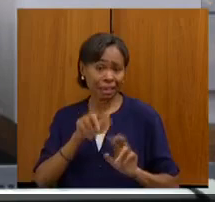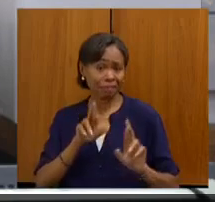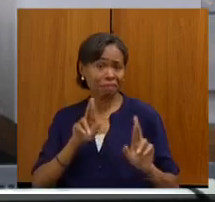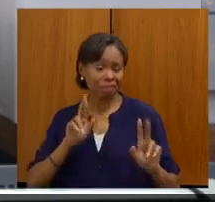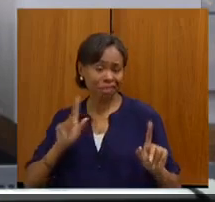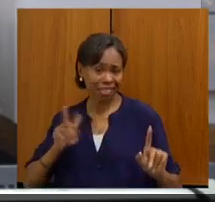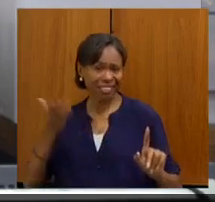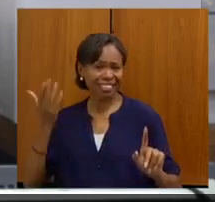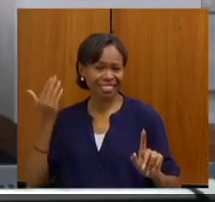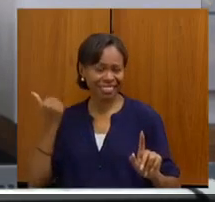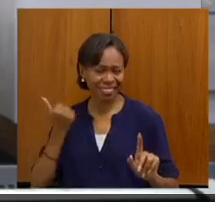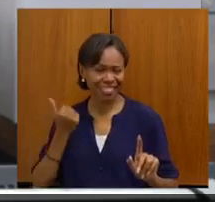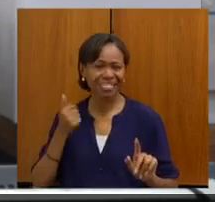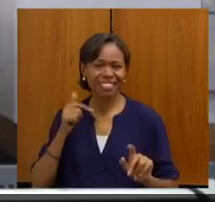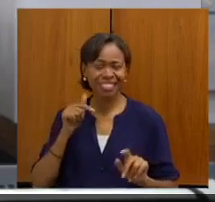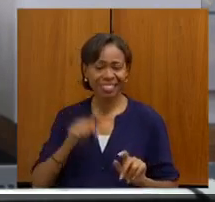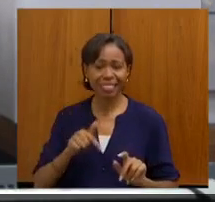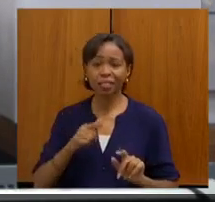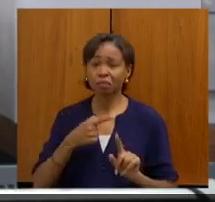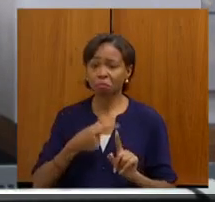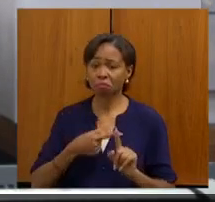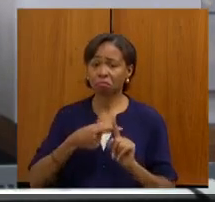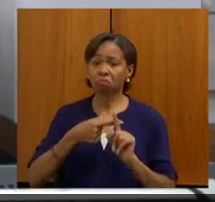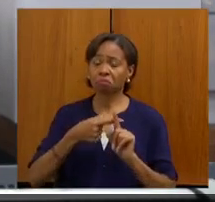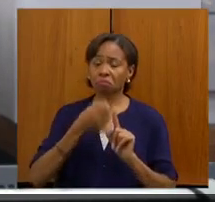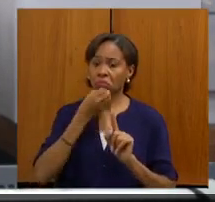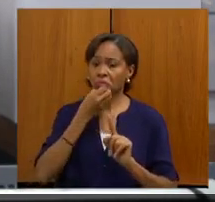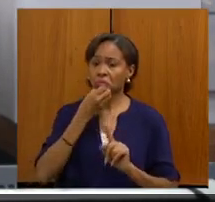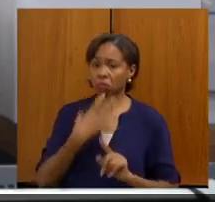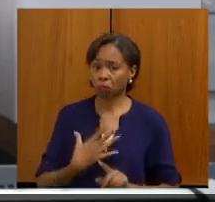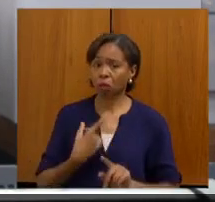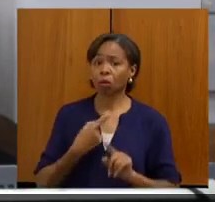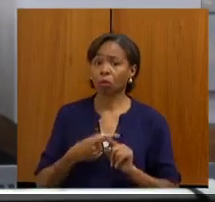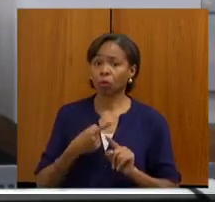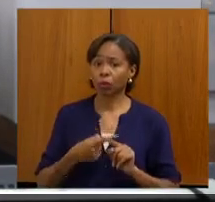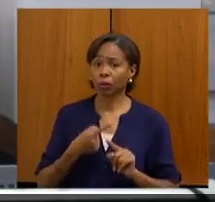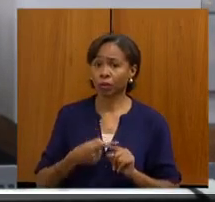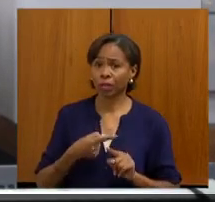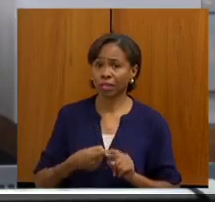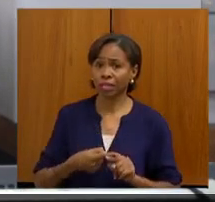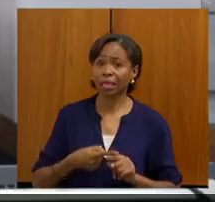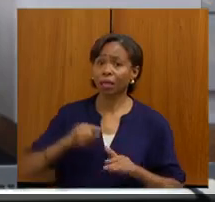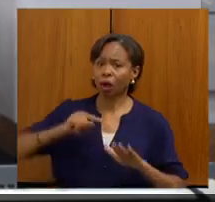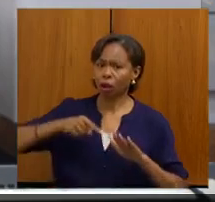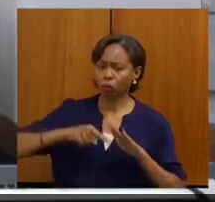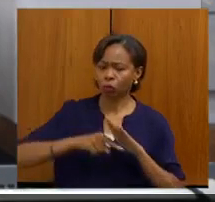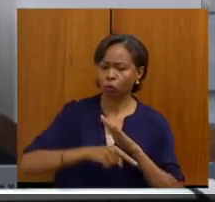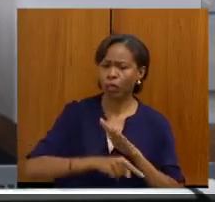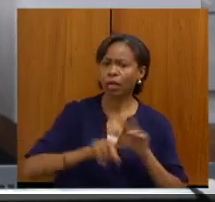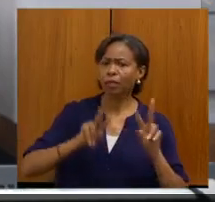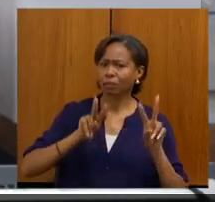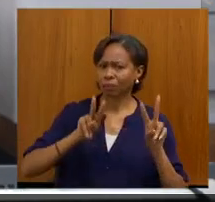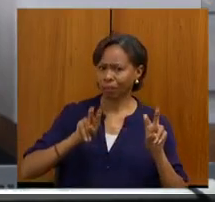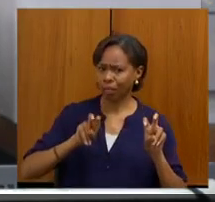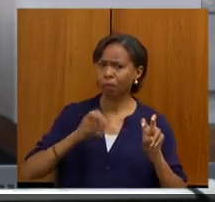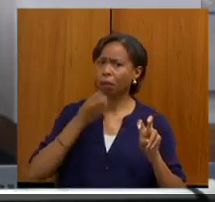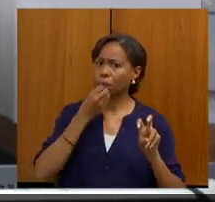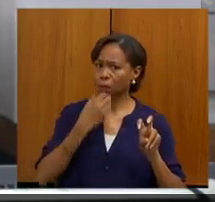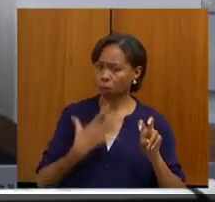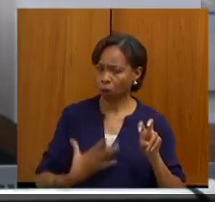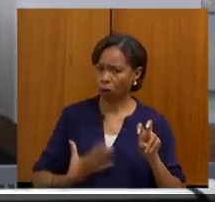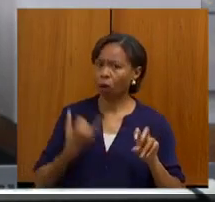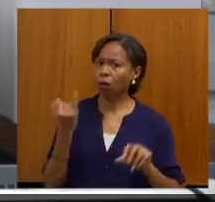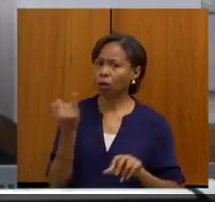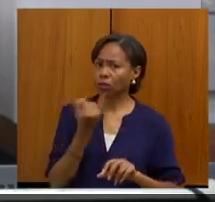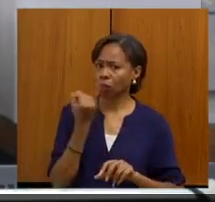outras, está sendo muito positiva, porque é importante a gente aprofundar mais num tema do que ser superficial